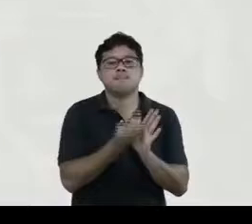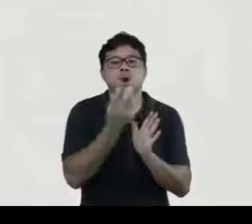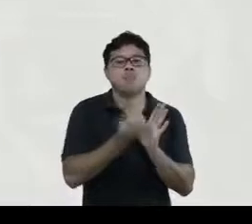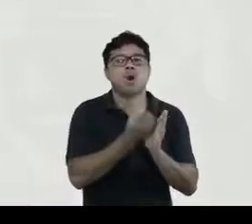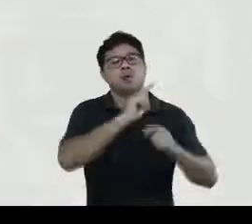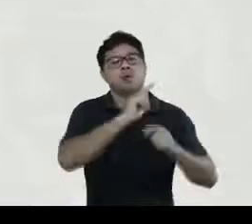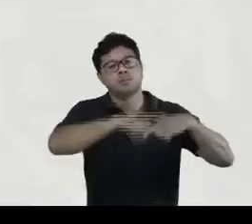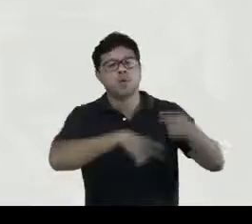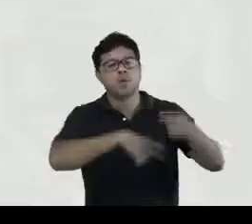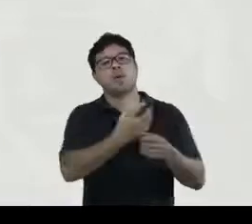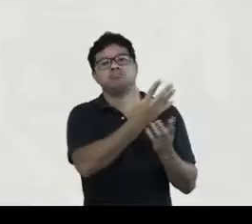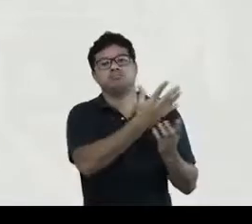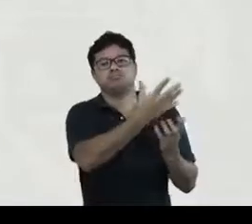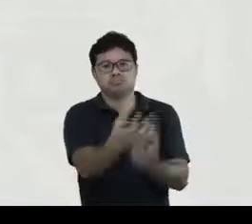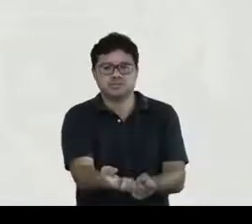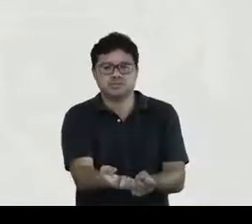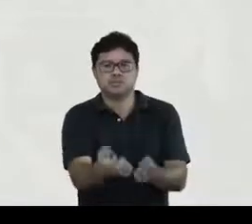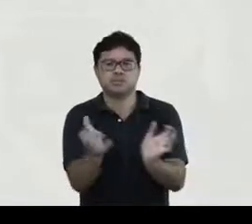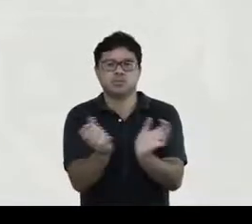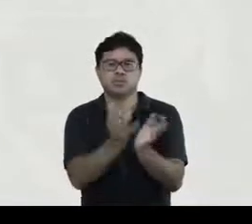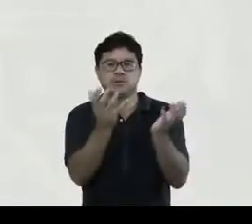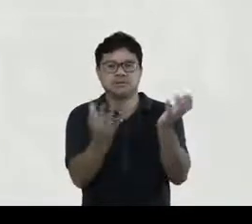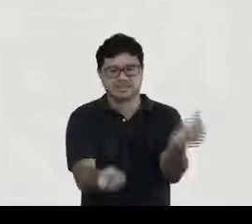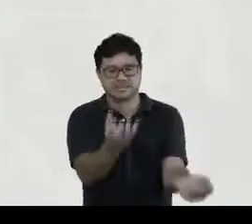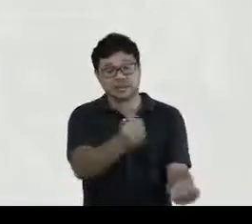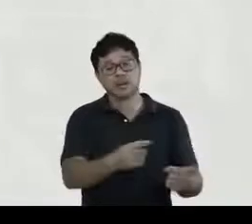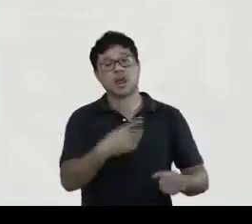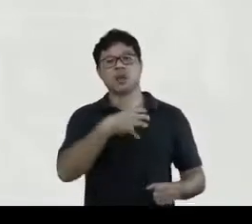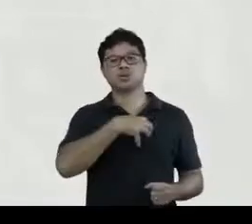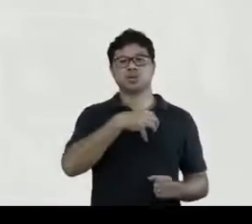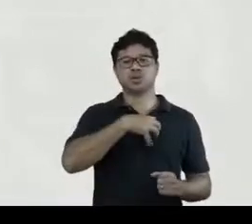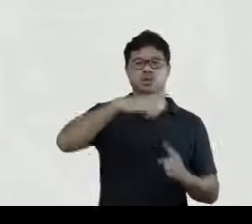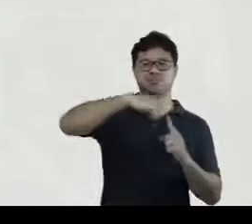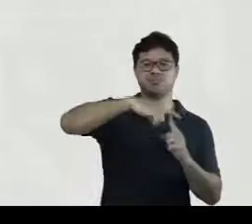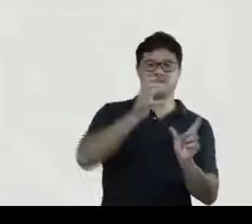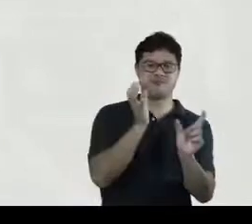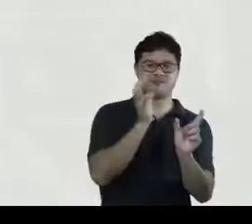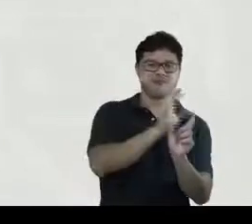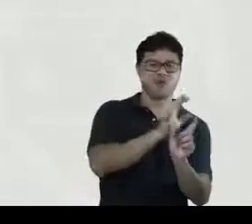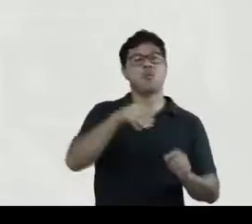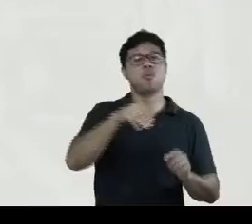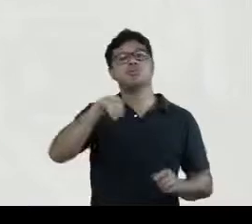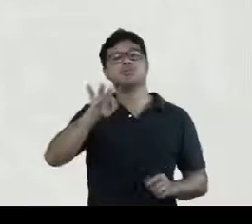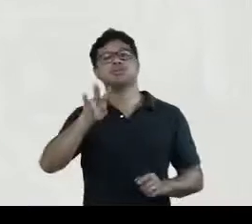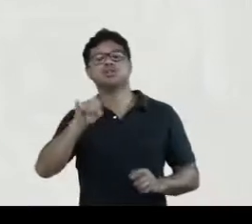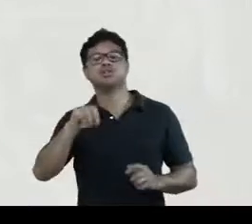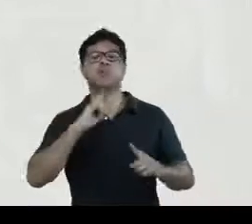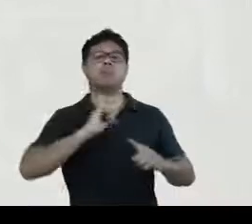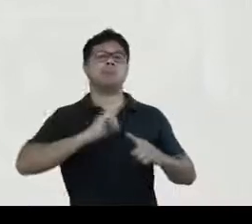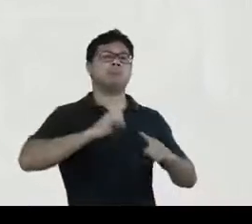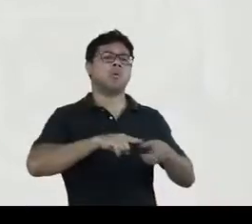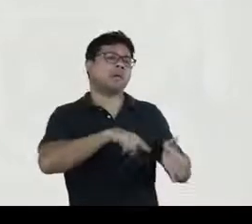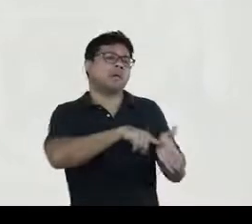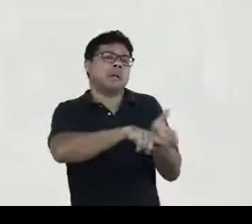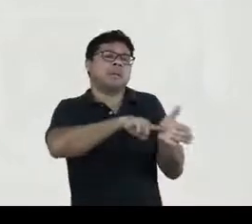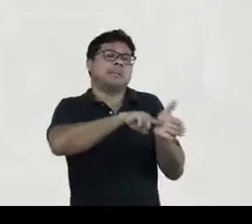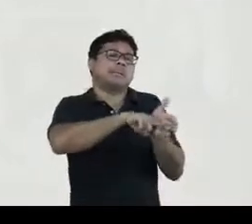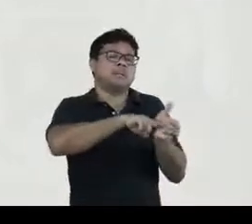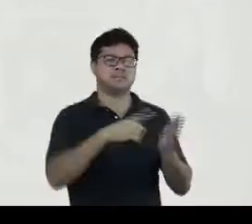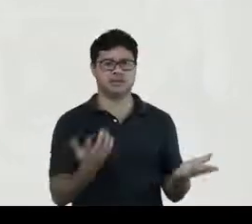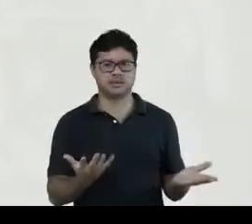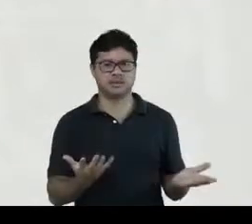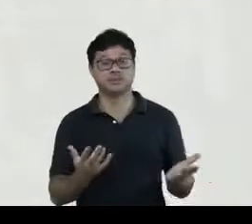e recepção. Ou seja, a forma, o significado, motivo pelo qual se deve pesquisar,